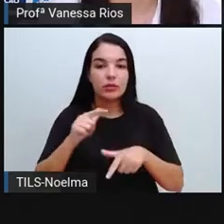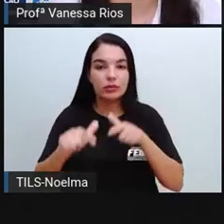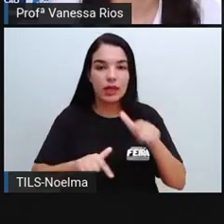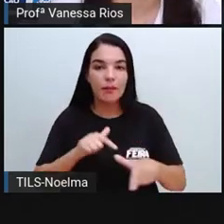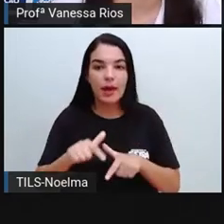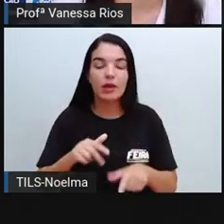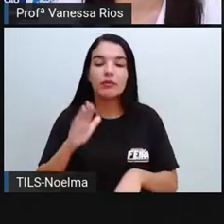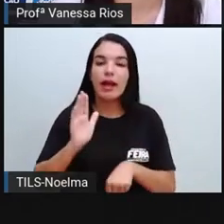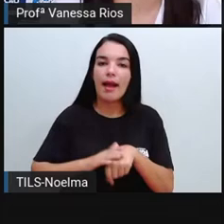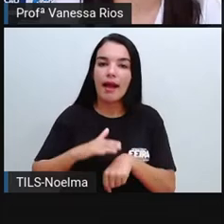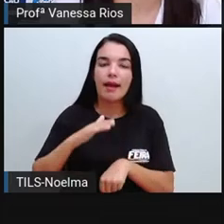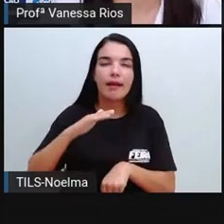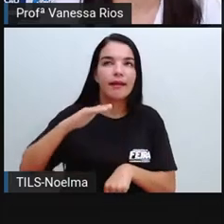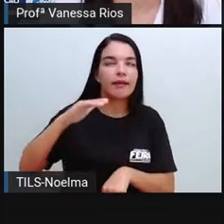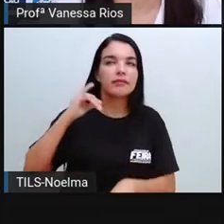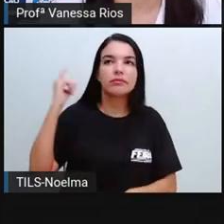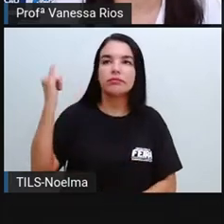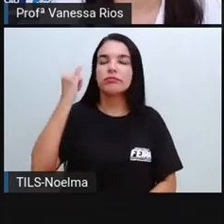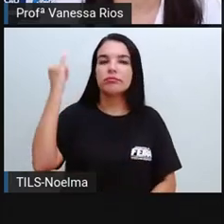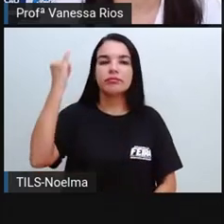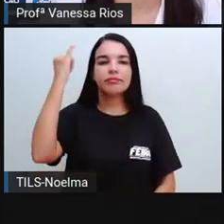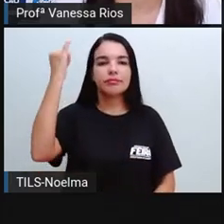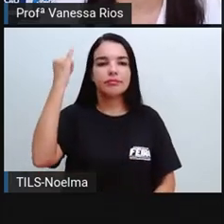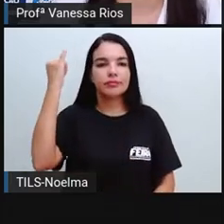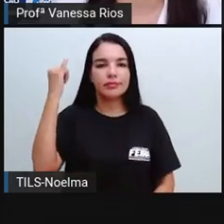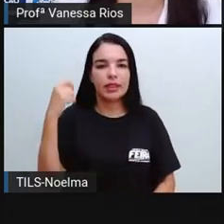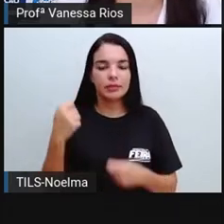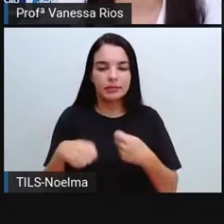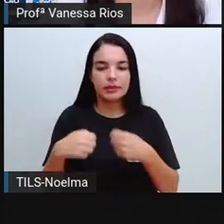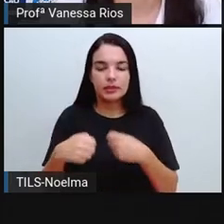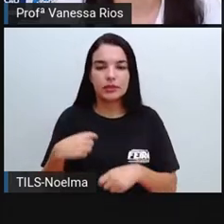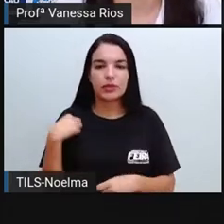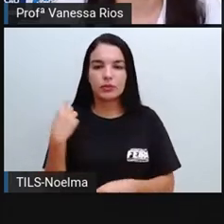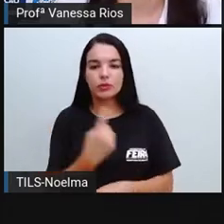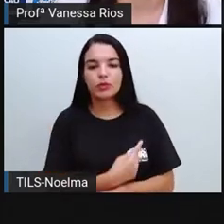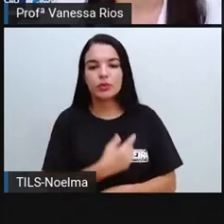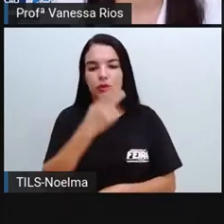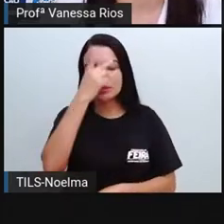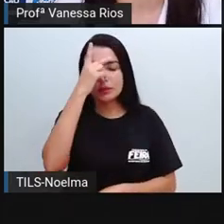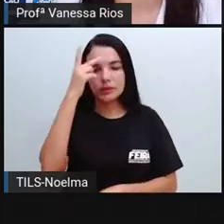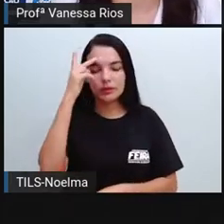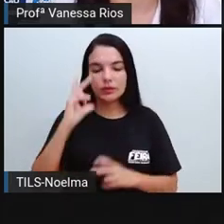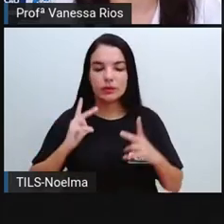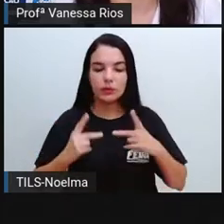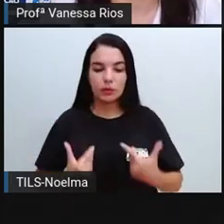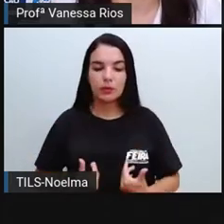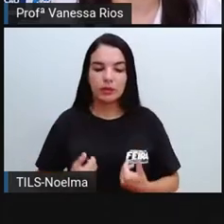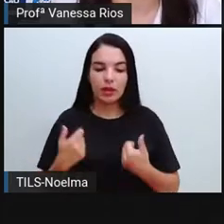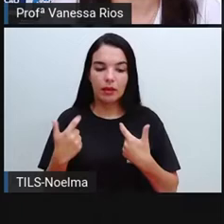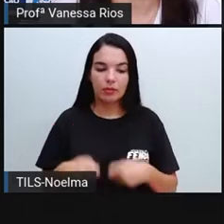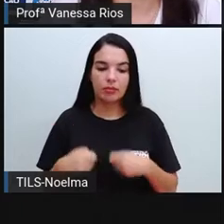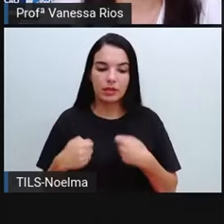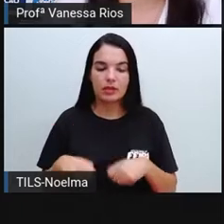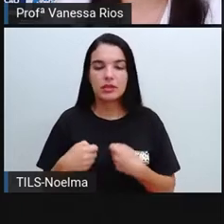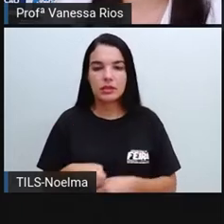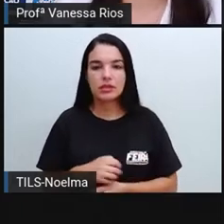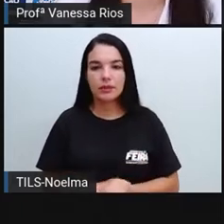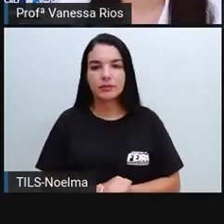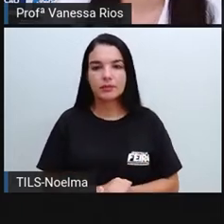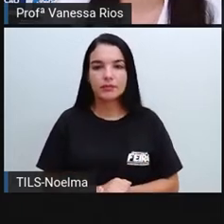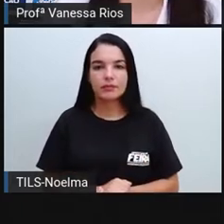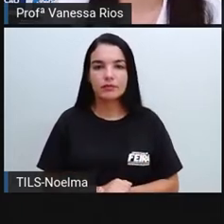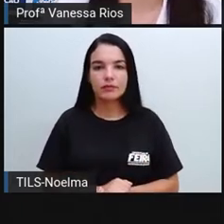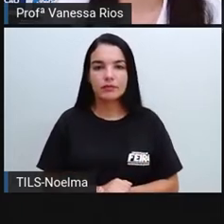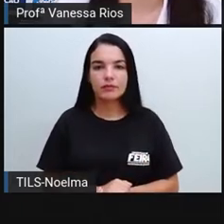importância diante da necessidade que nós temos das atividades da agricultura em nossa vida.